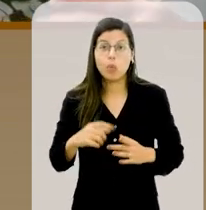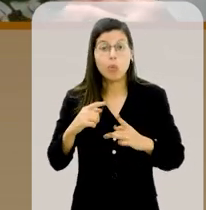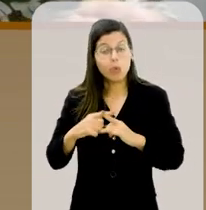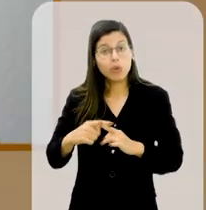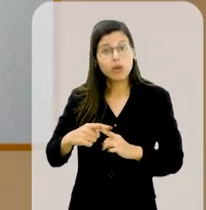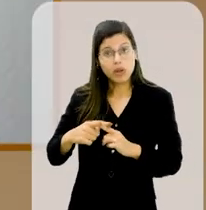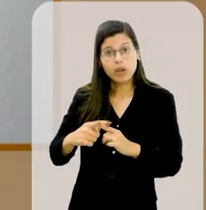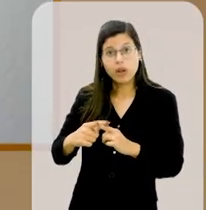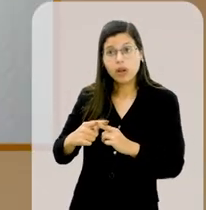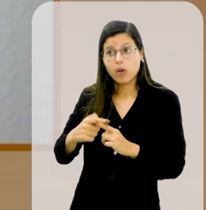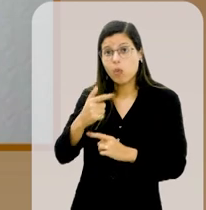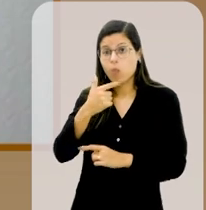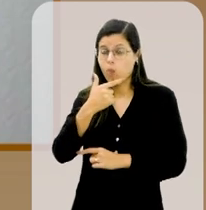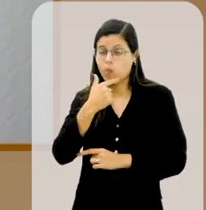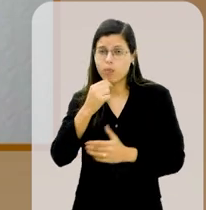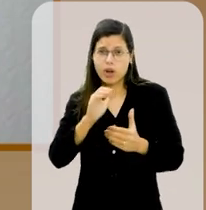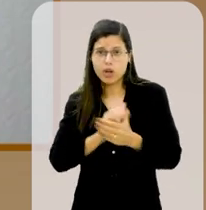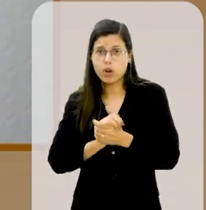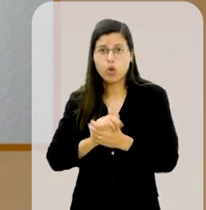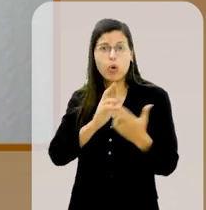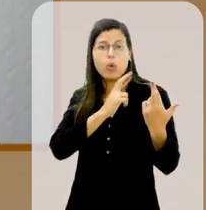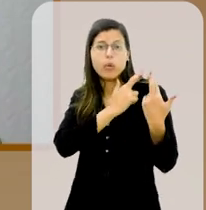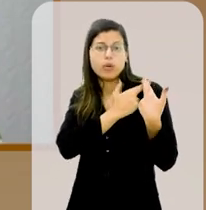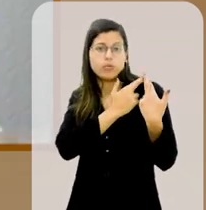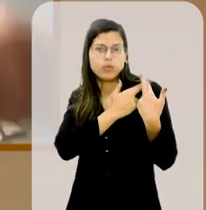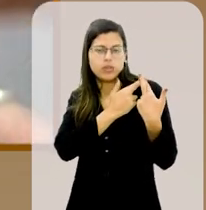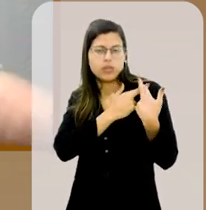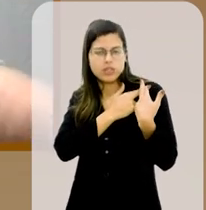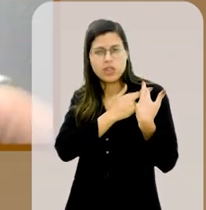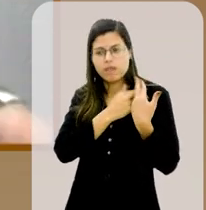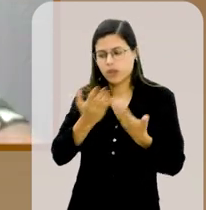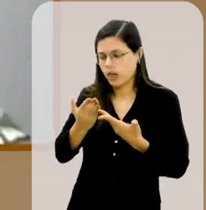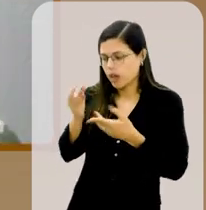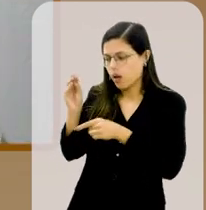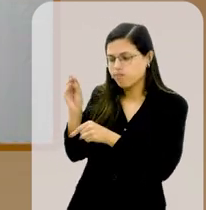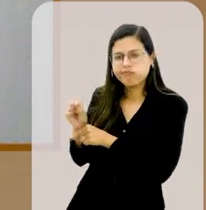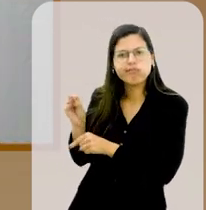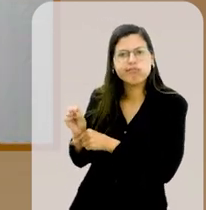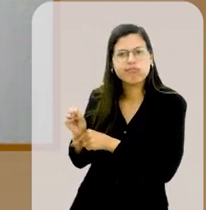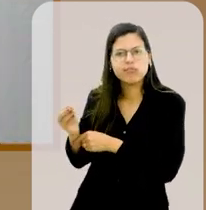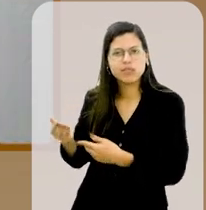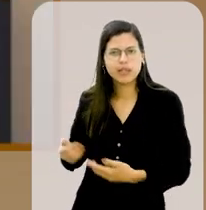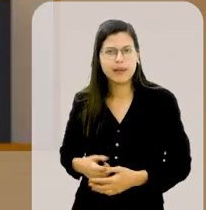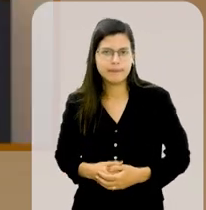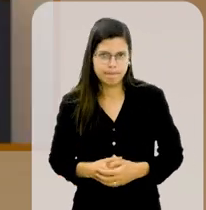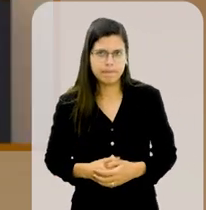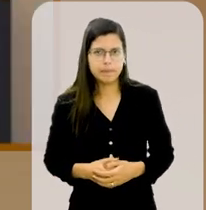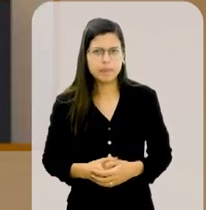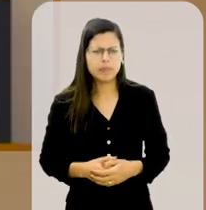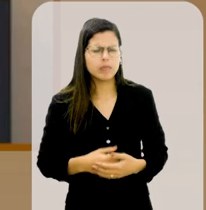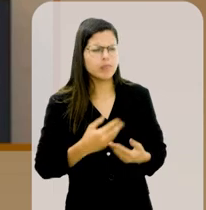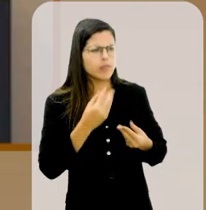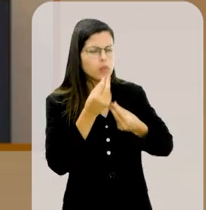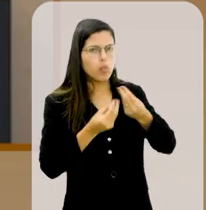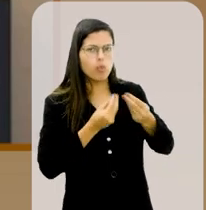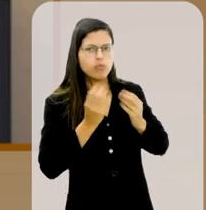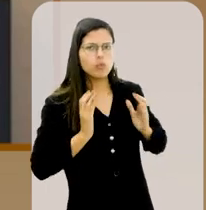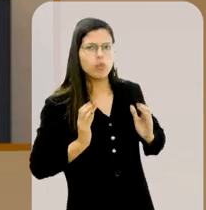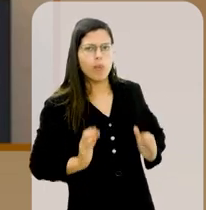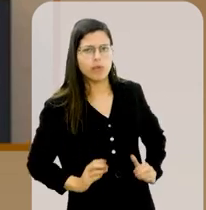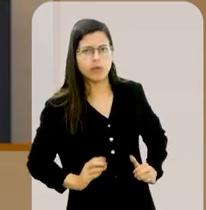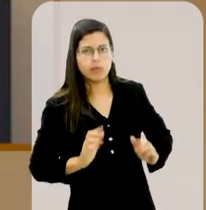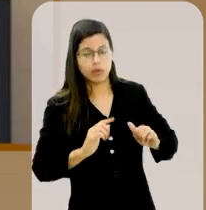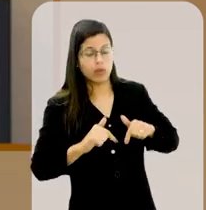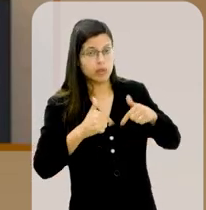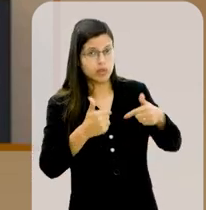porque ele era o responsável por mim e que ele queria cuidar de mim. E como ele se comportou,